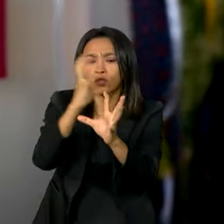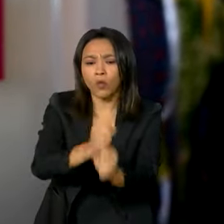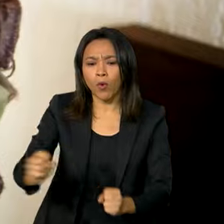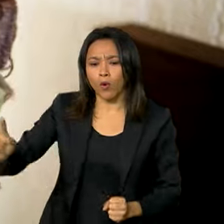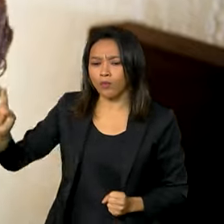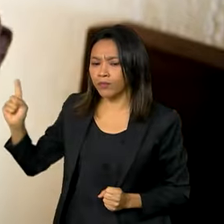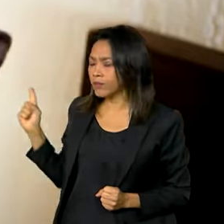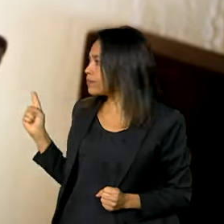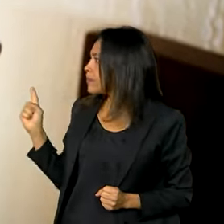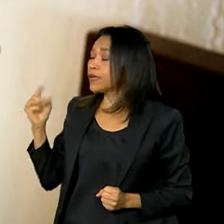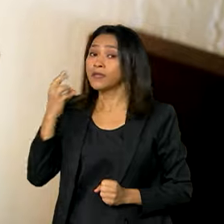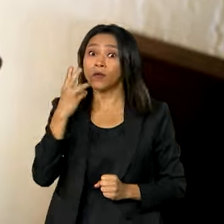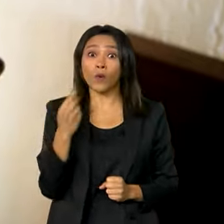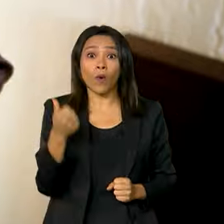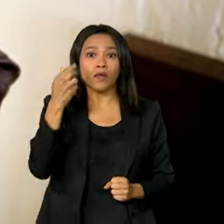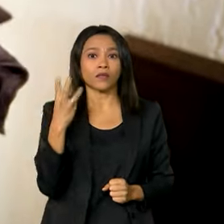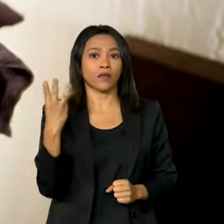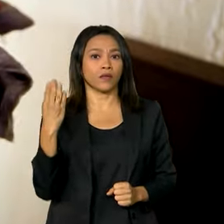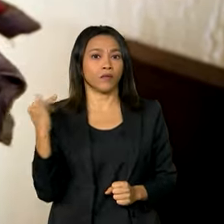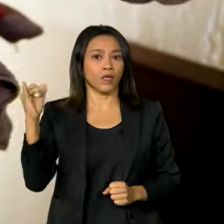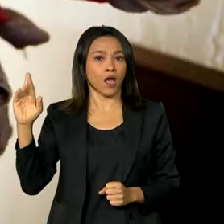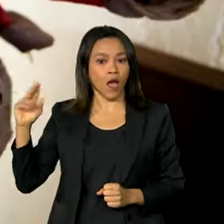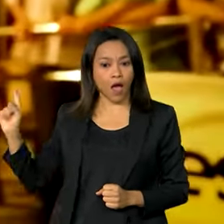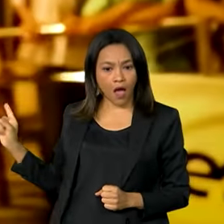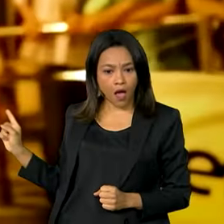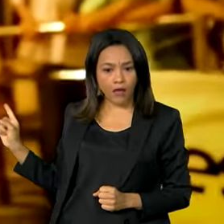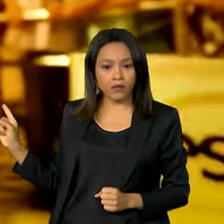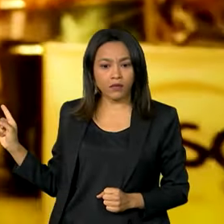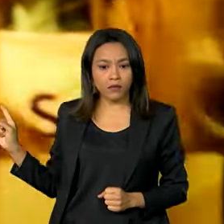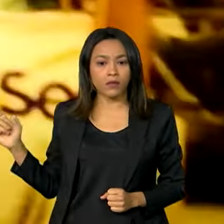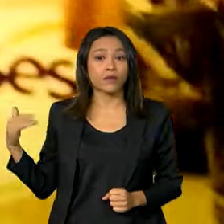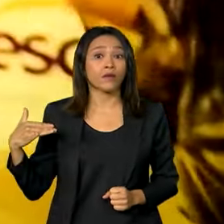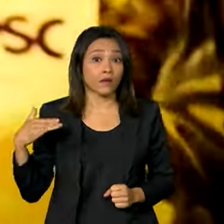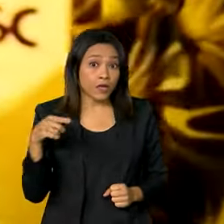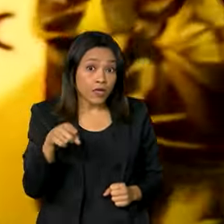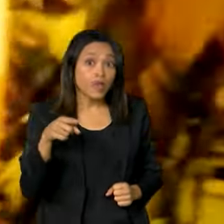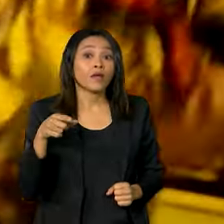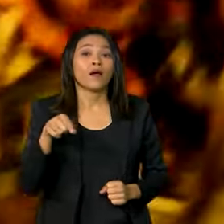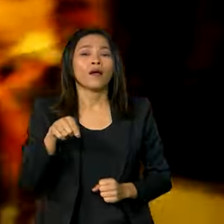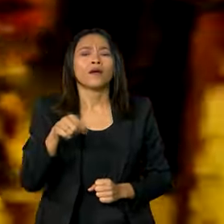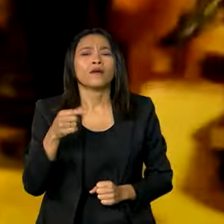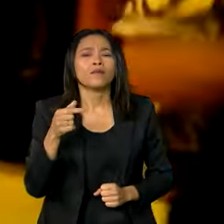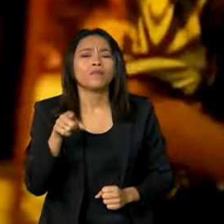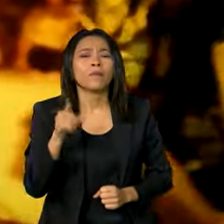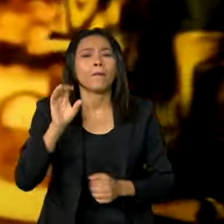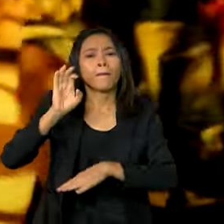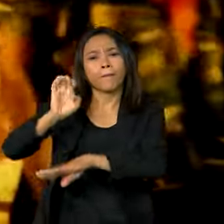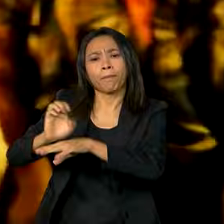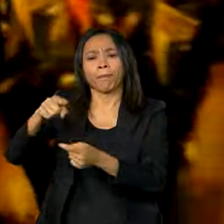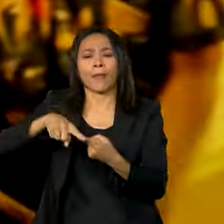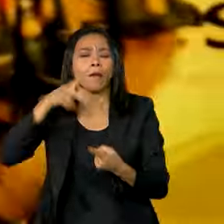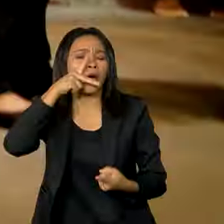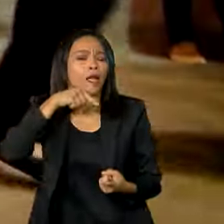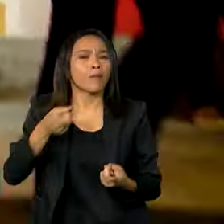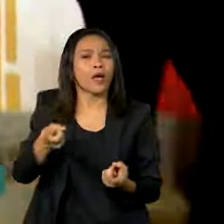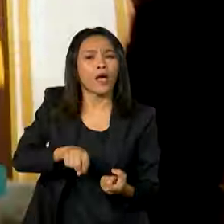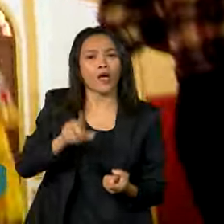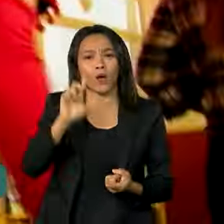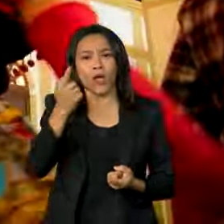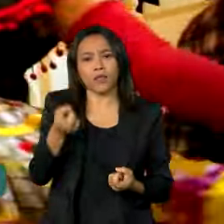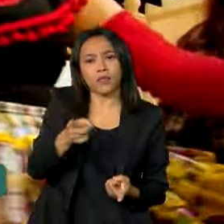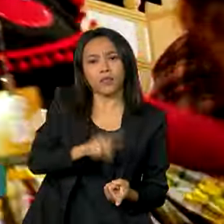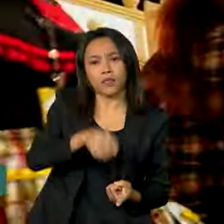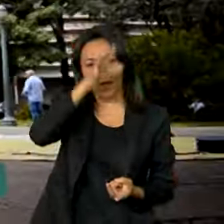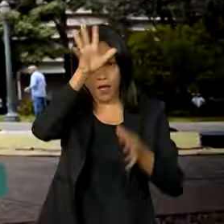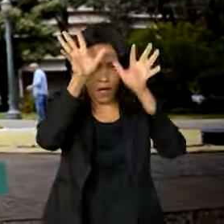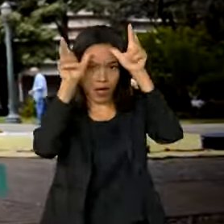bilhões de reais. Entre os estados com maior aplicação dos recursos estão Paraíba, Goiás, Acre,